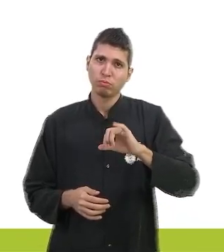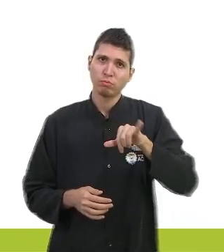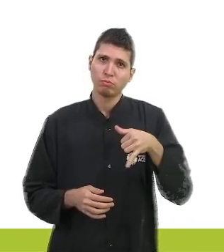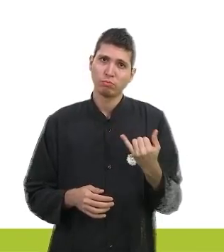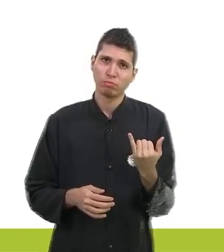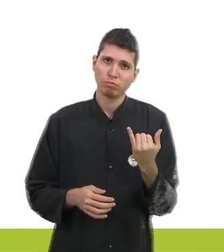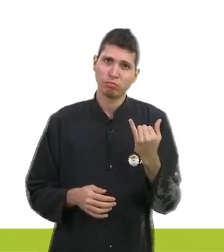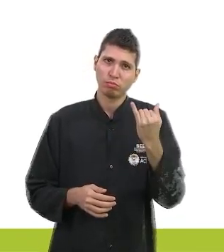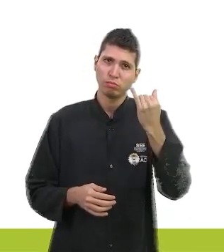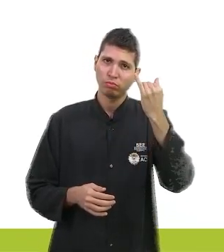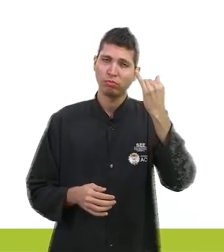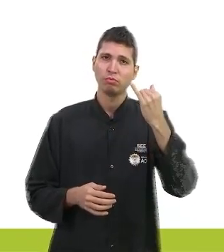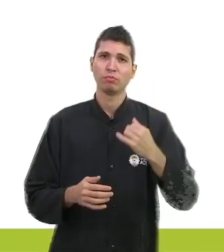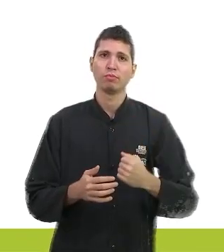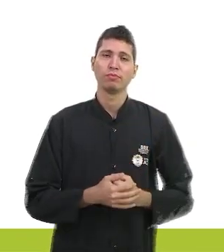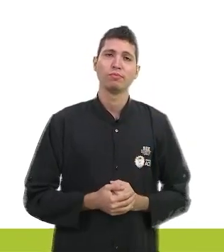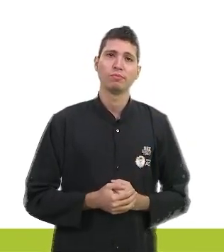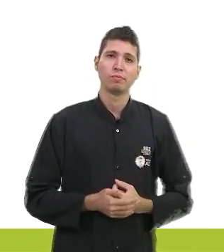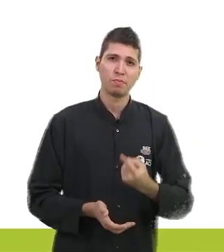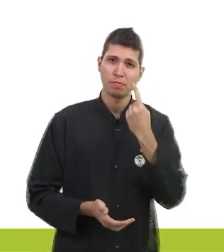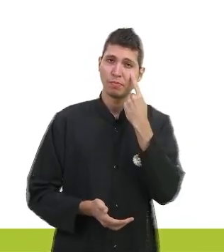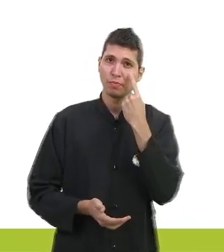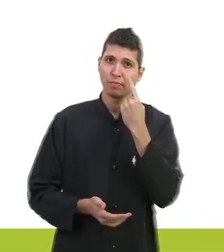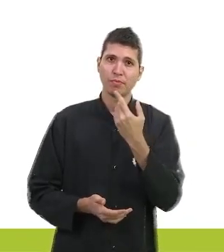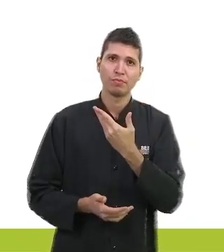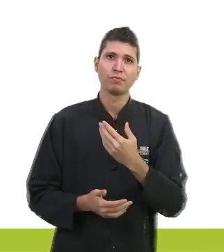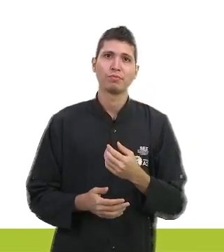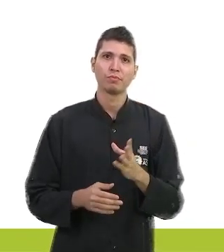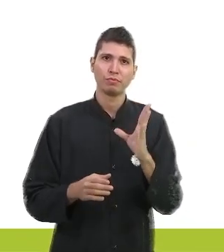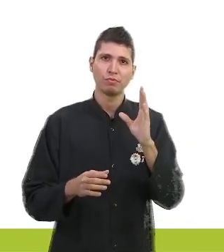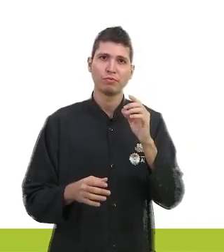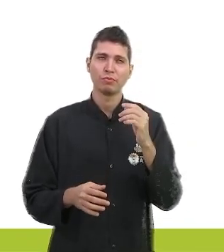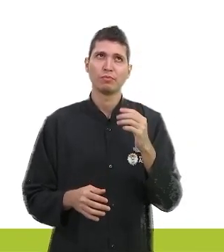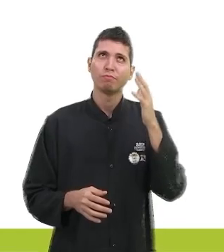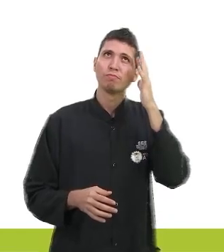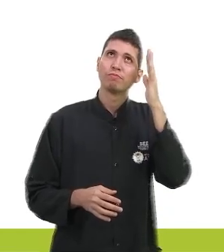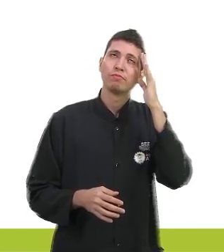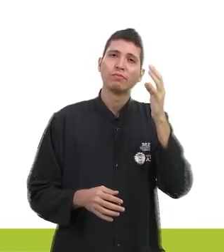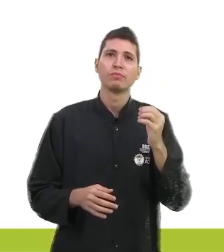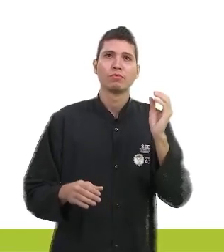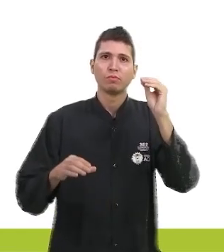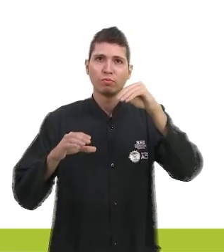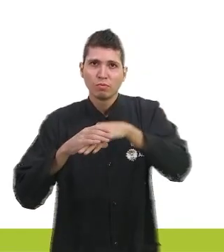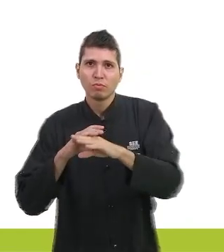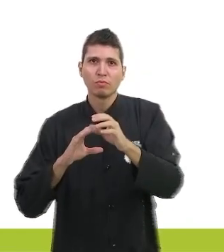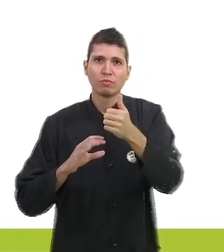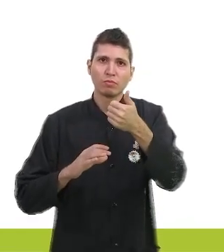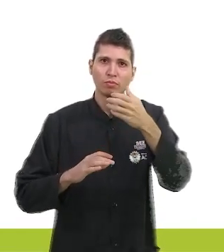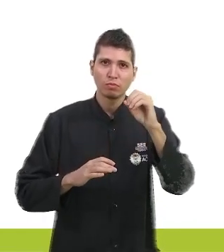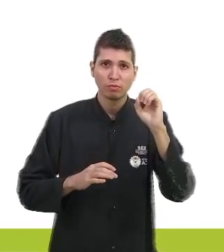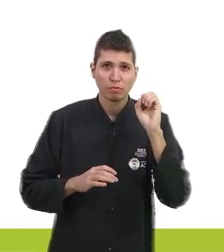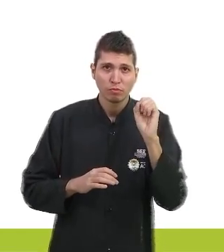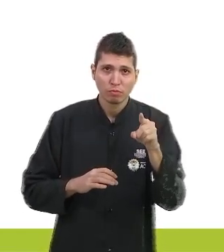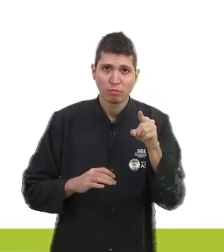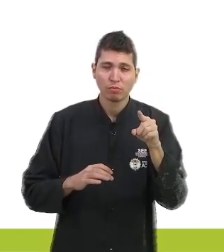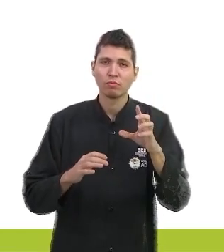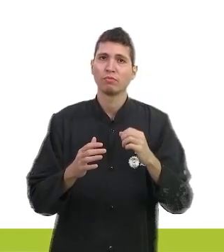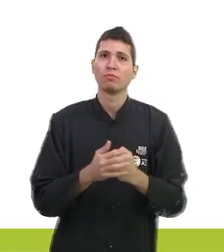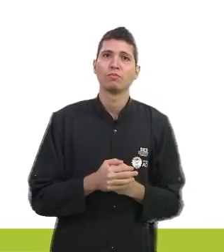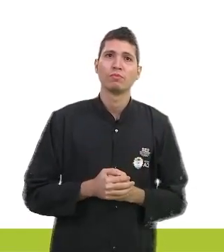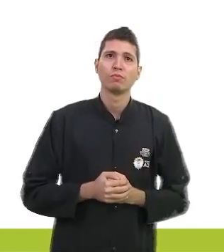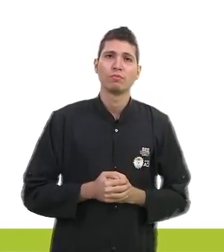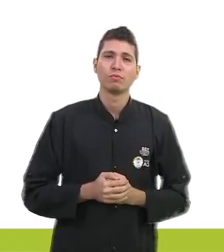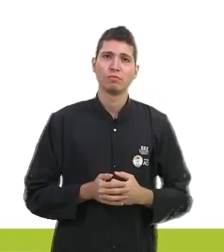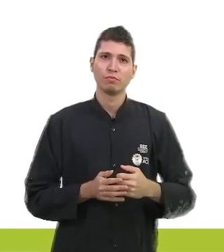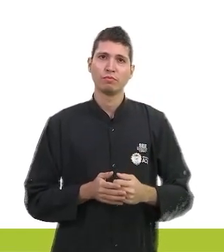Vamos ver como é simples. Imagine que você guardou R 10.000 na poupança para retirar após seis meses. Sabendo que a taxa está